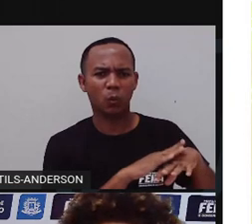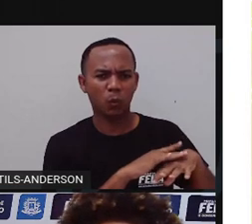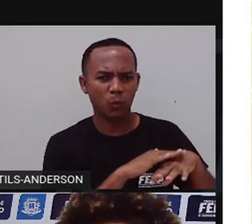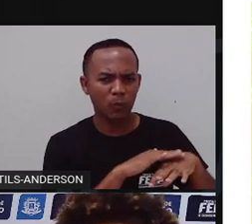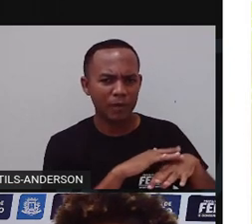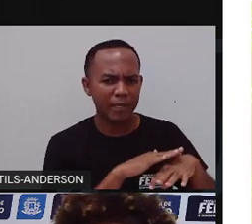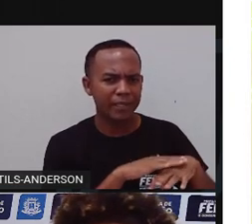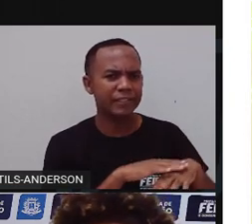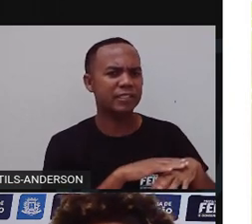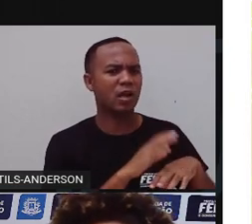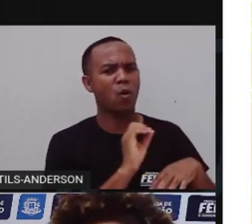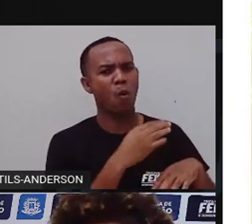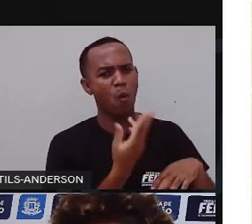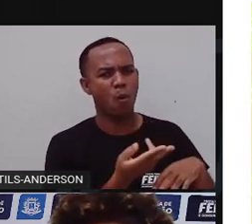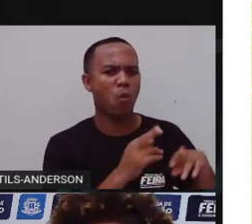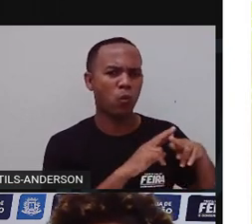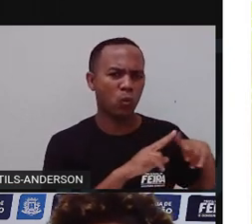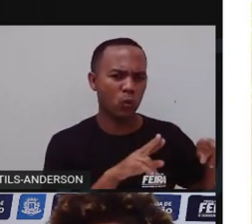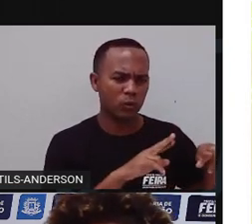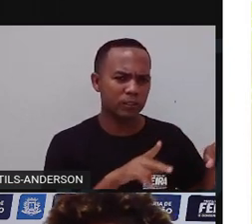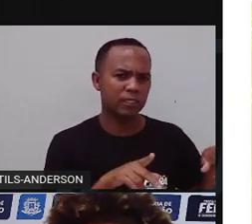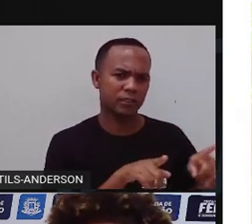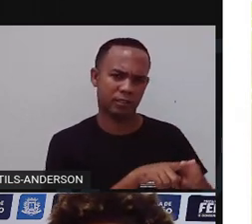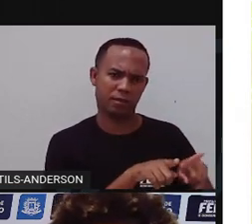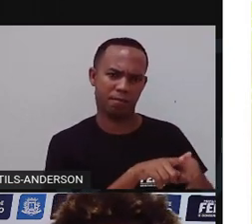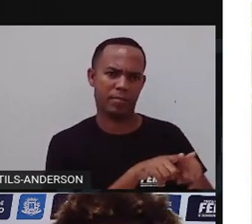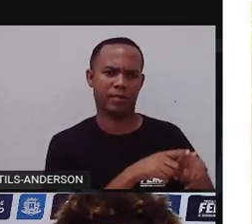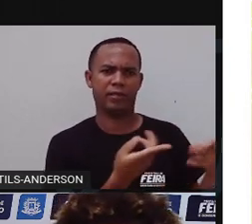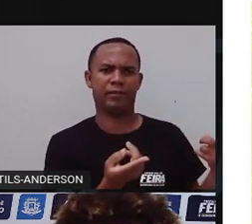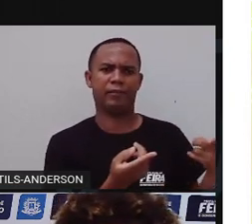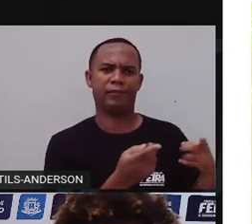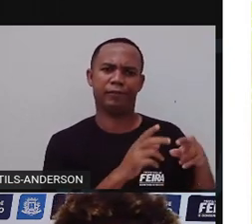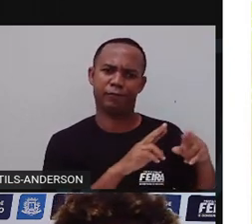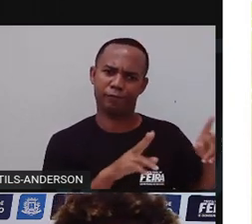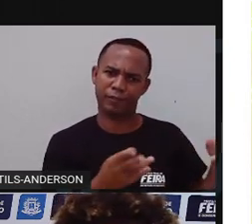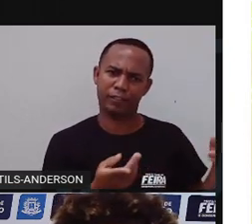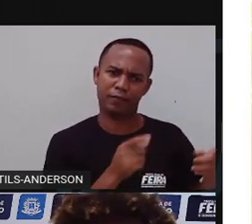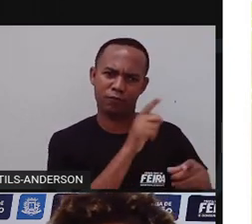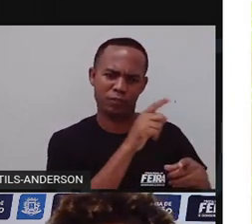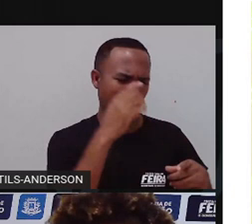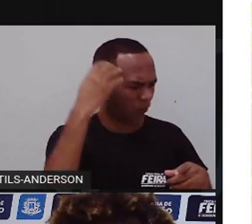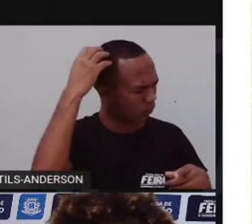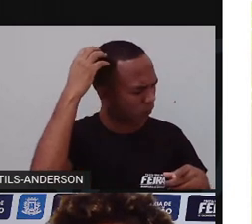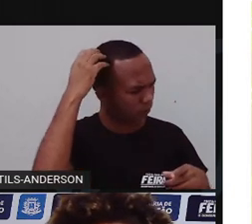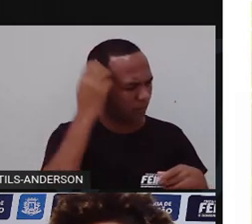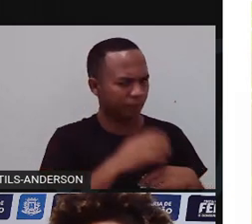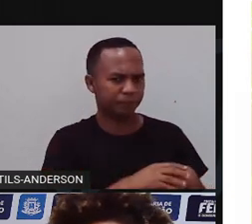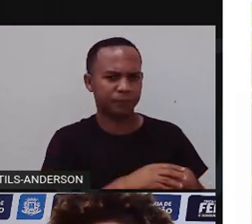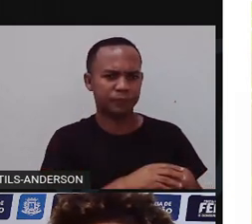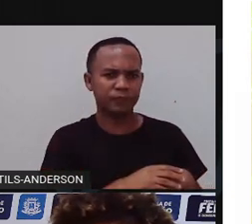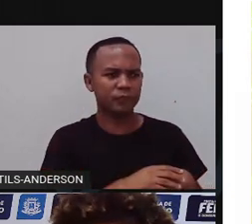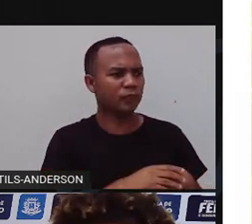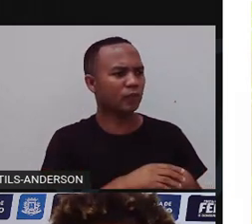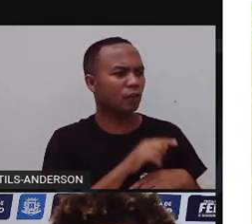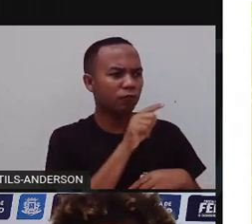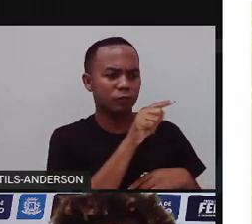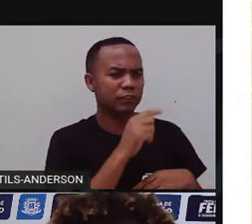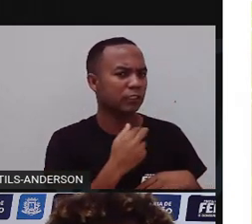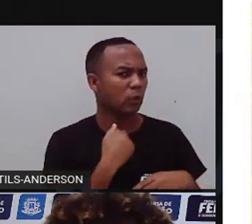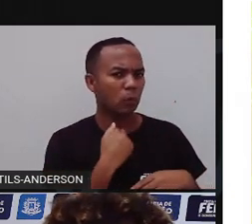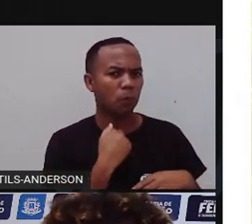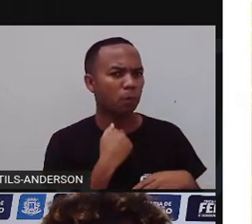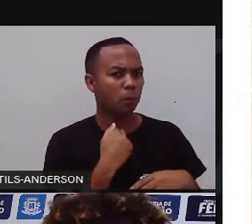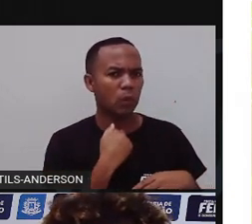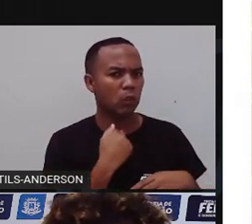ou coisas assim por sua causa ou das pessoas que só jogam lixo na rua. O senhor não podia fazer isso.